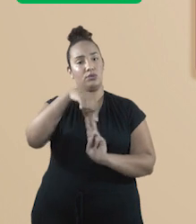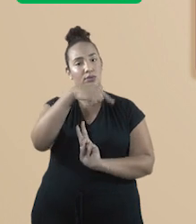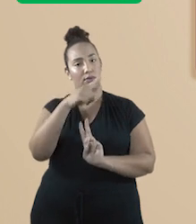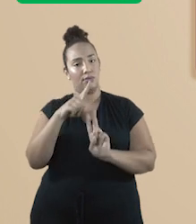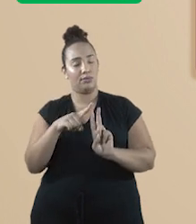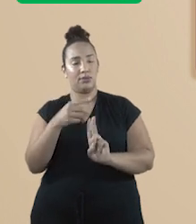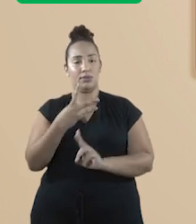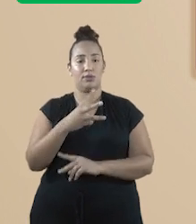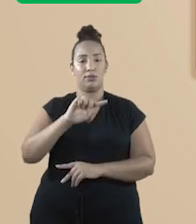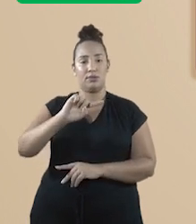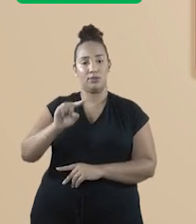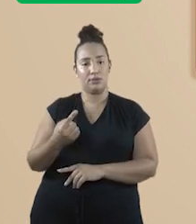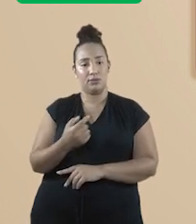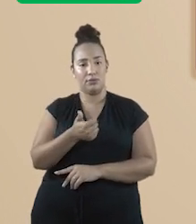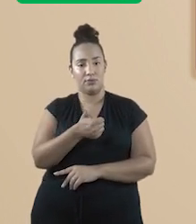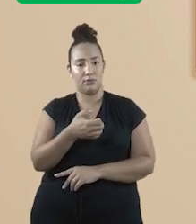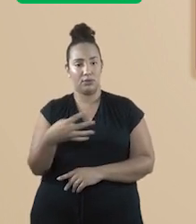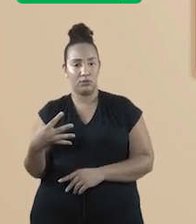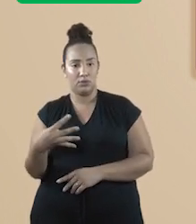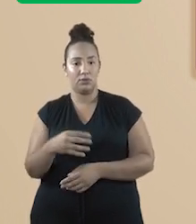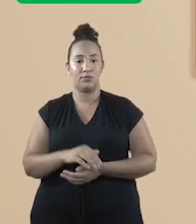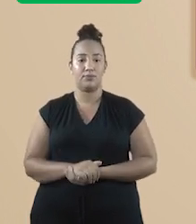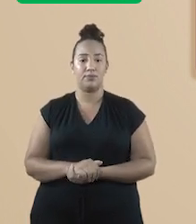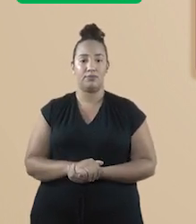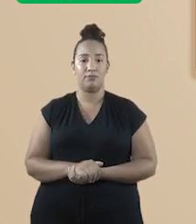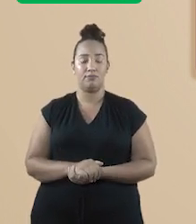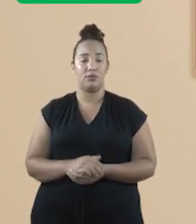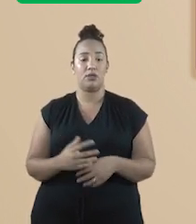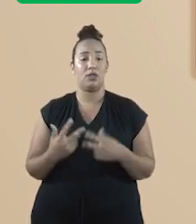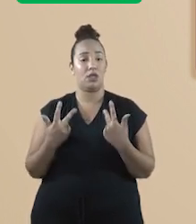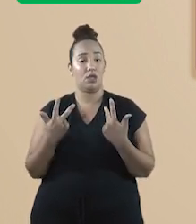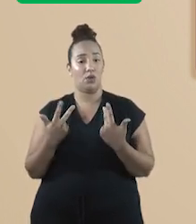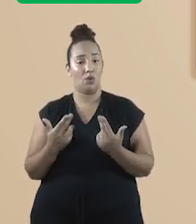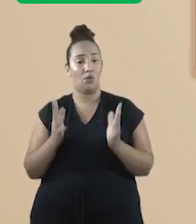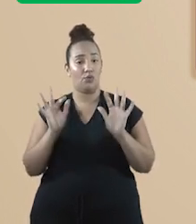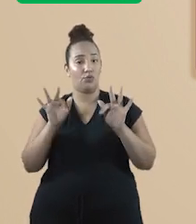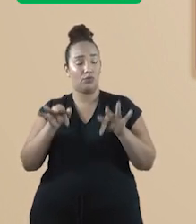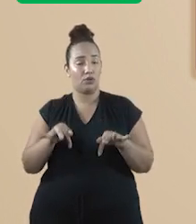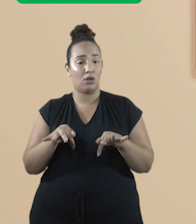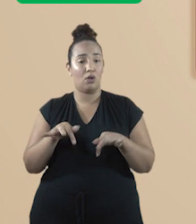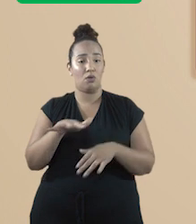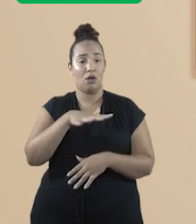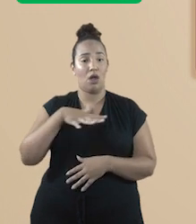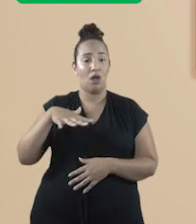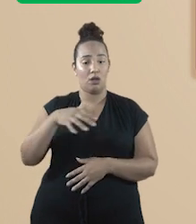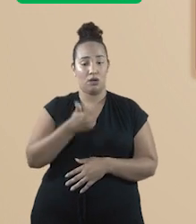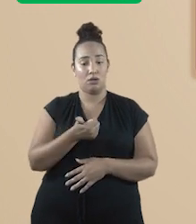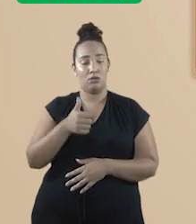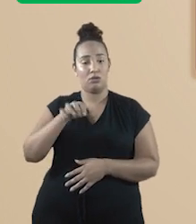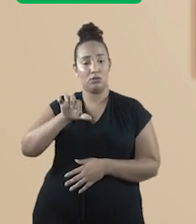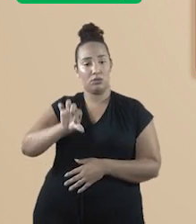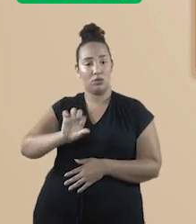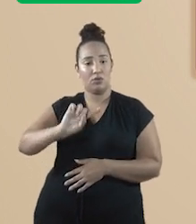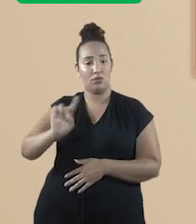considerar π igual a 3,14. Então, a área é igual a 19